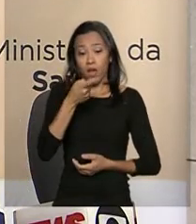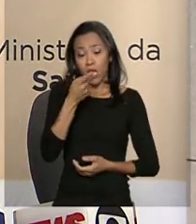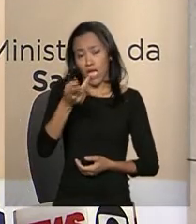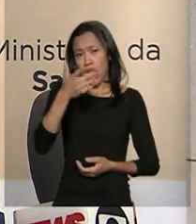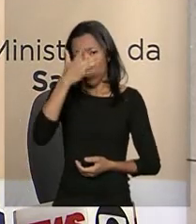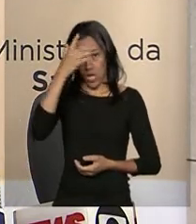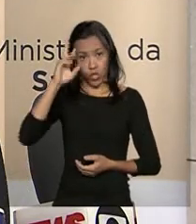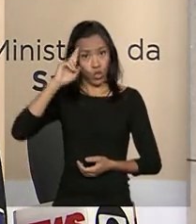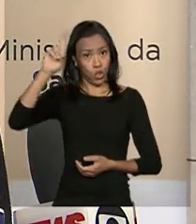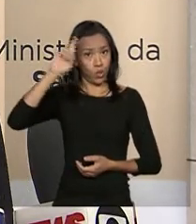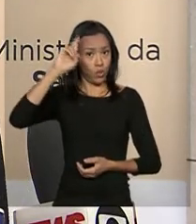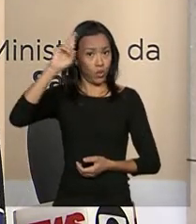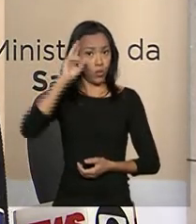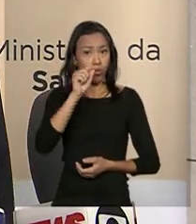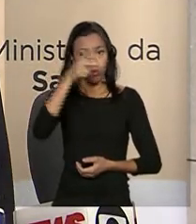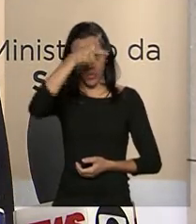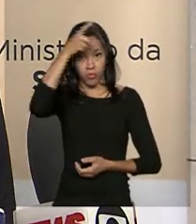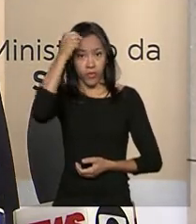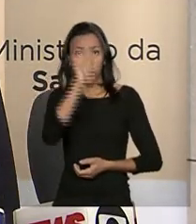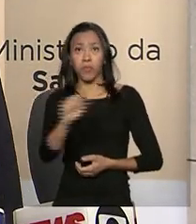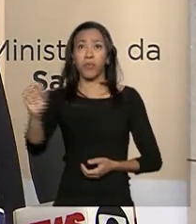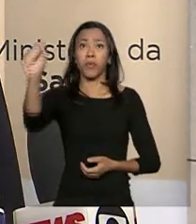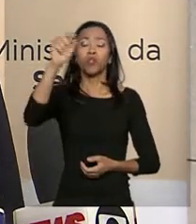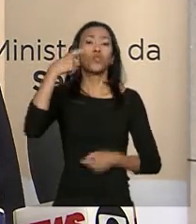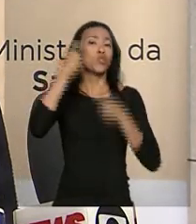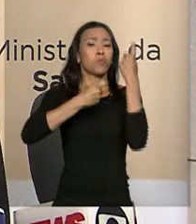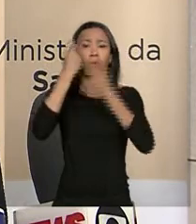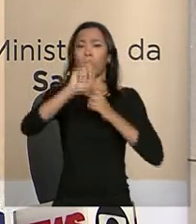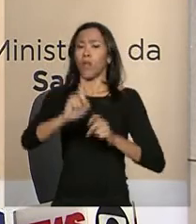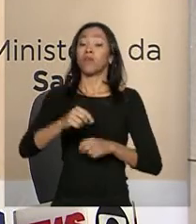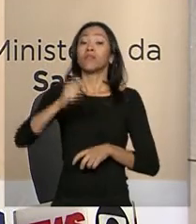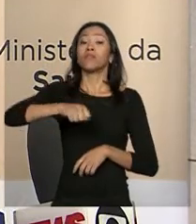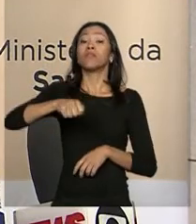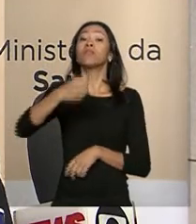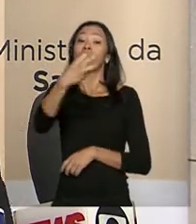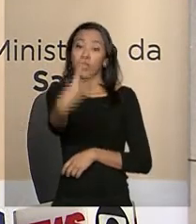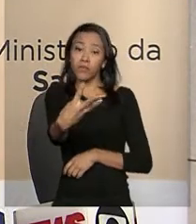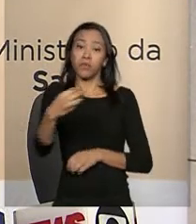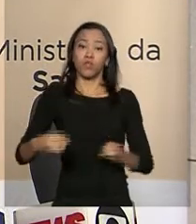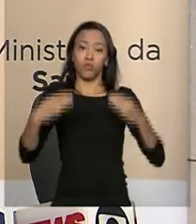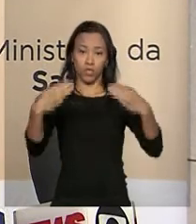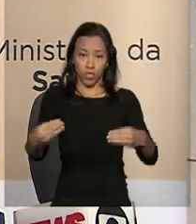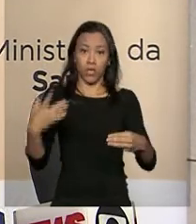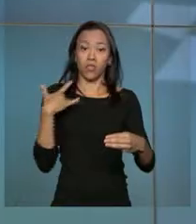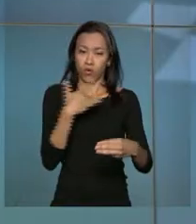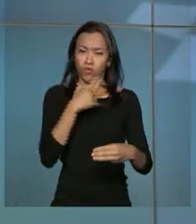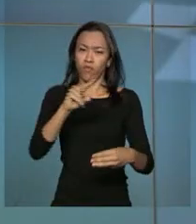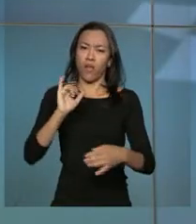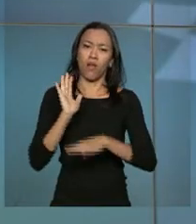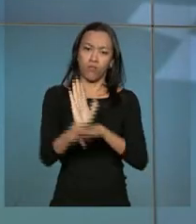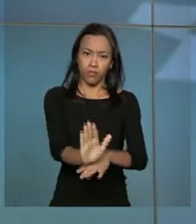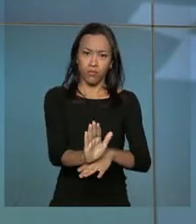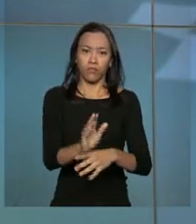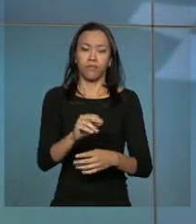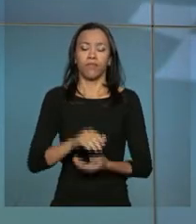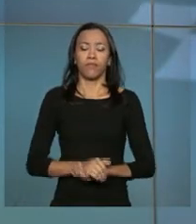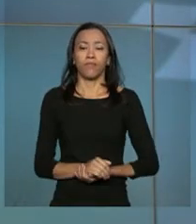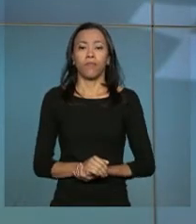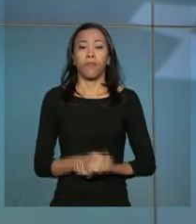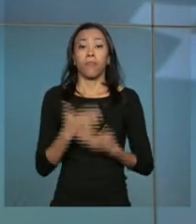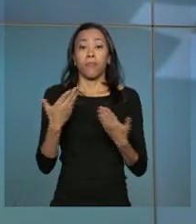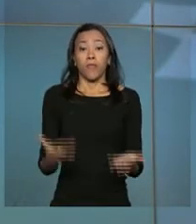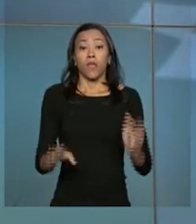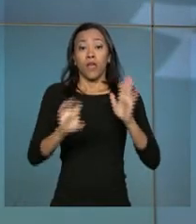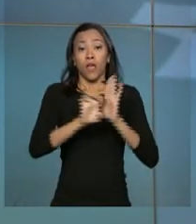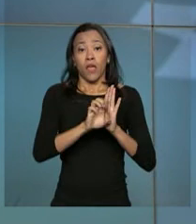não precisa se preocupar com isso, que a cada três meses o Ministério da Saúde irá dar a oportunidade de repor essas vagas. No edital de